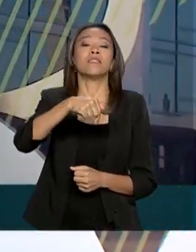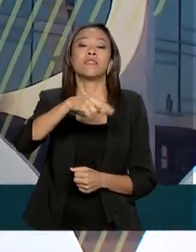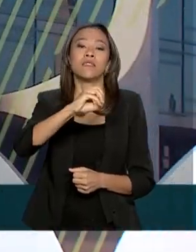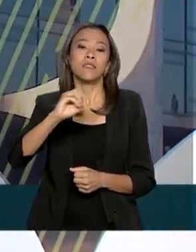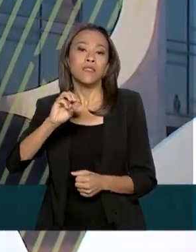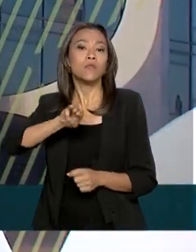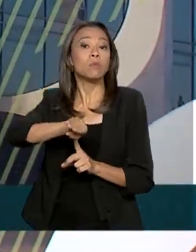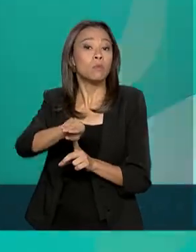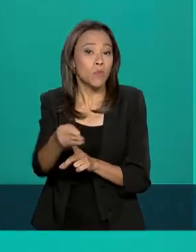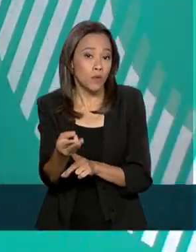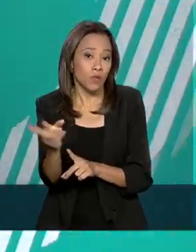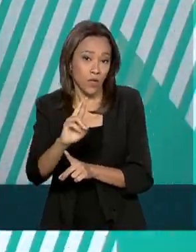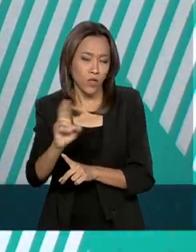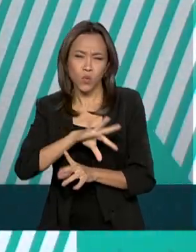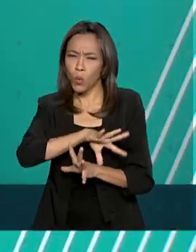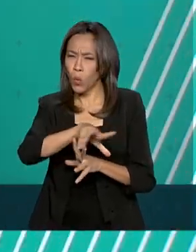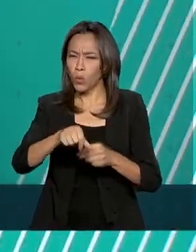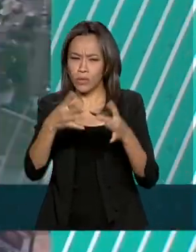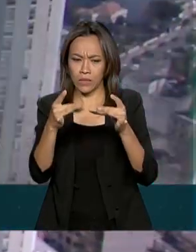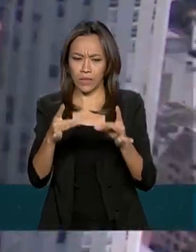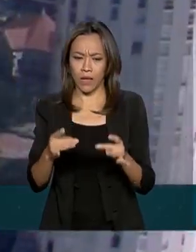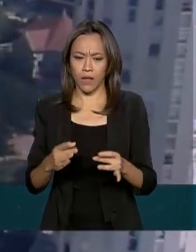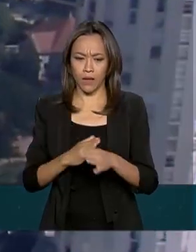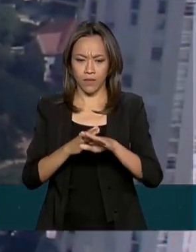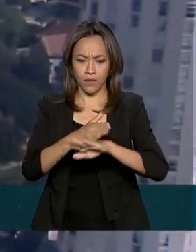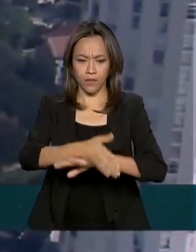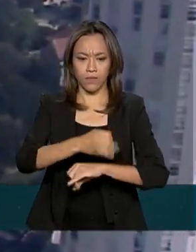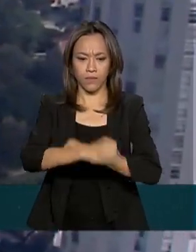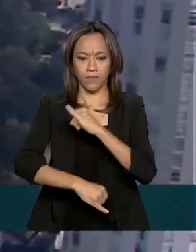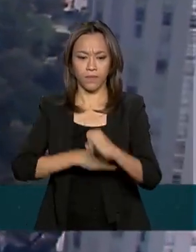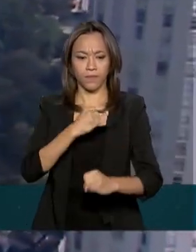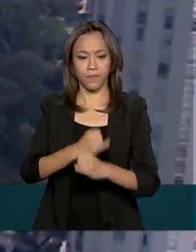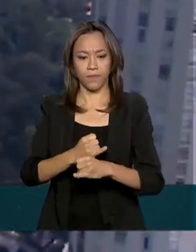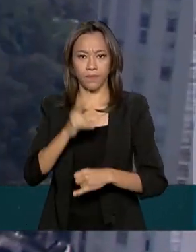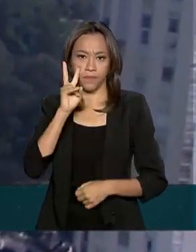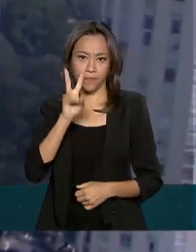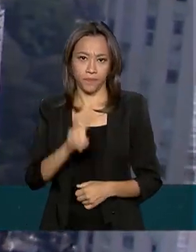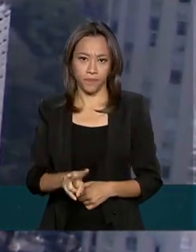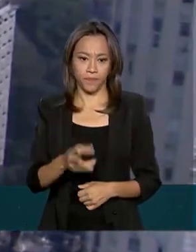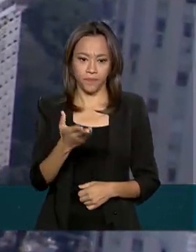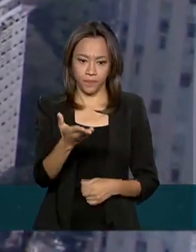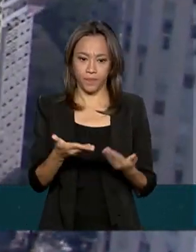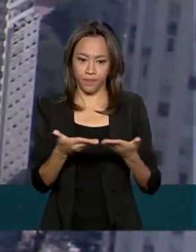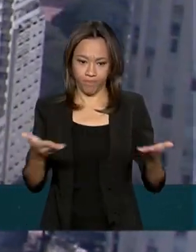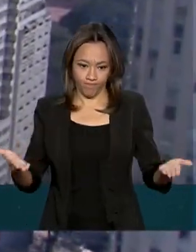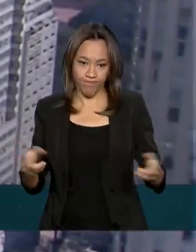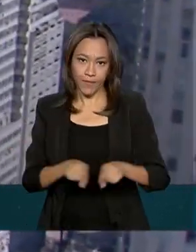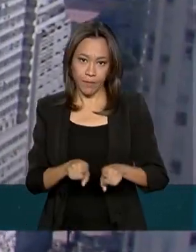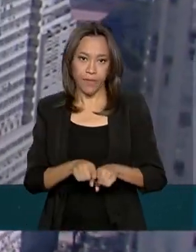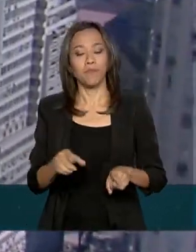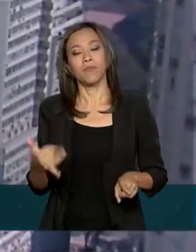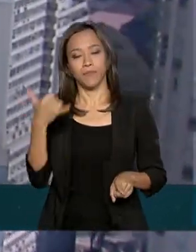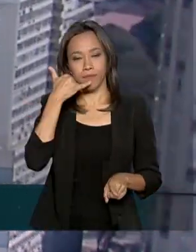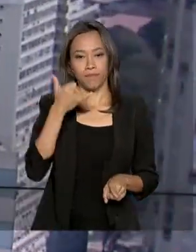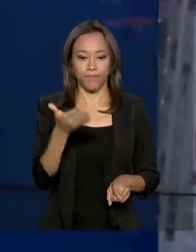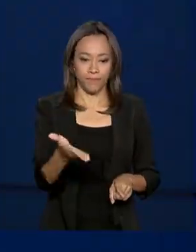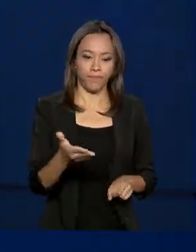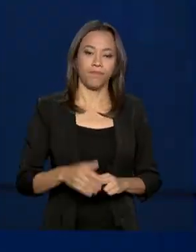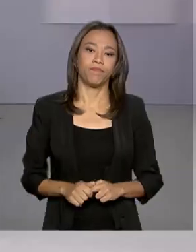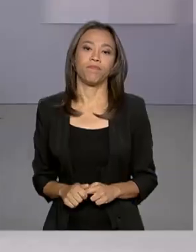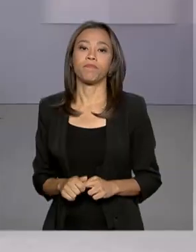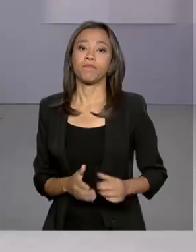os detalhes estão em receita.economia.gov.br ou pelo Receita Fone, no número 146.